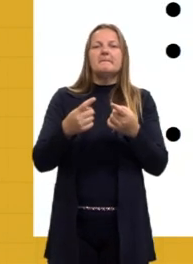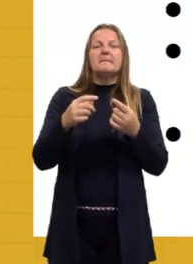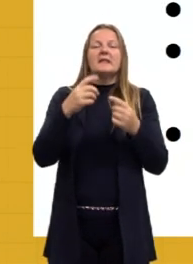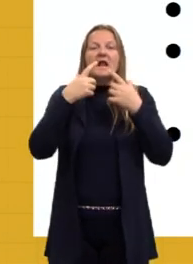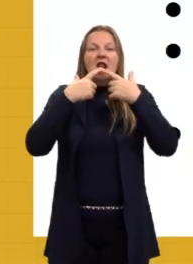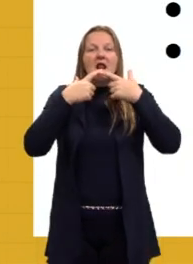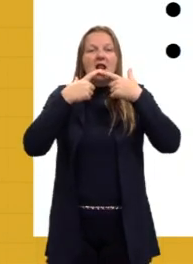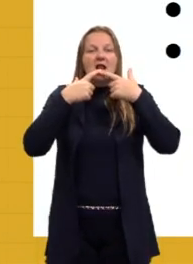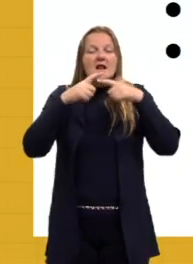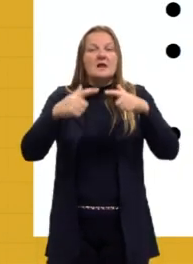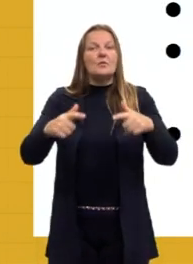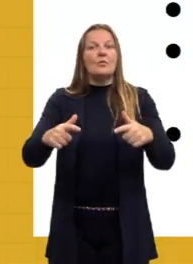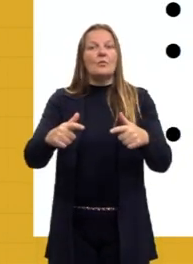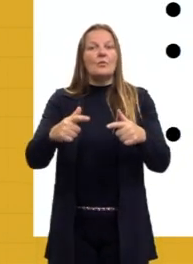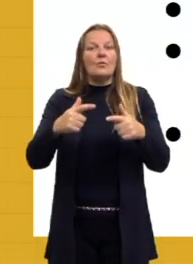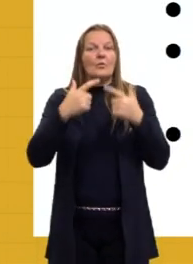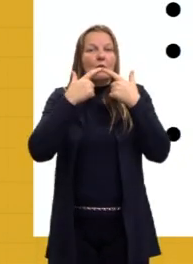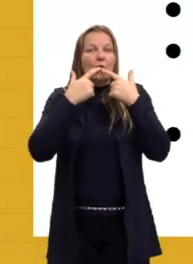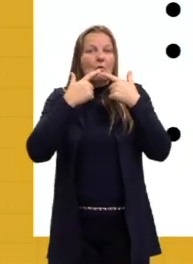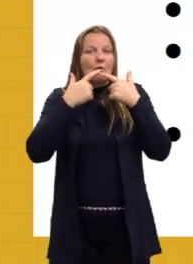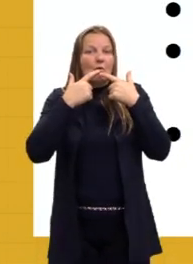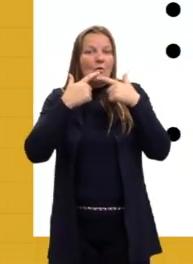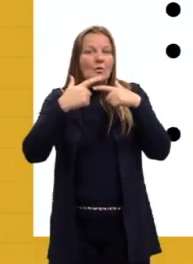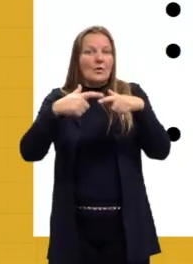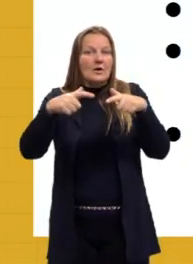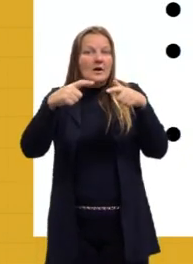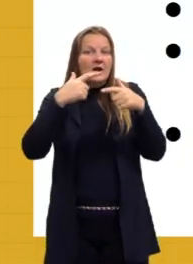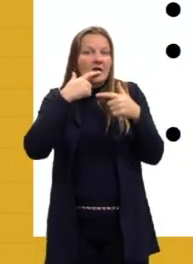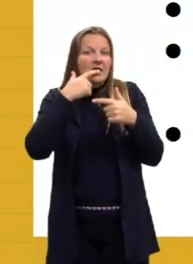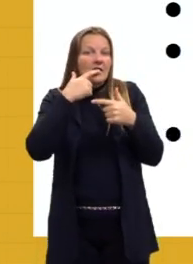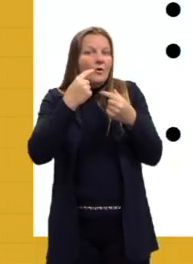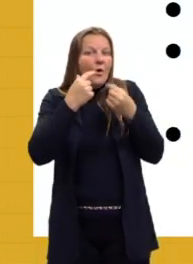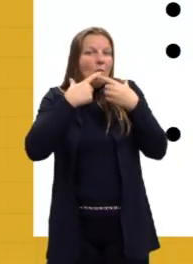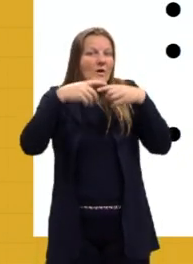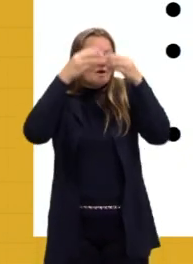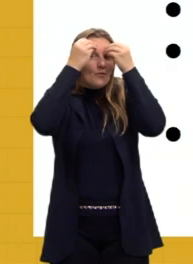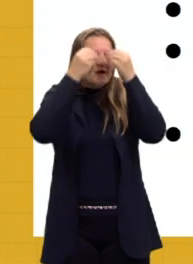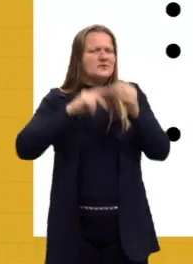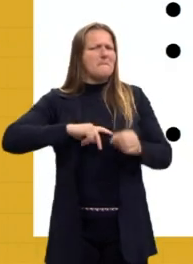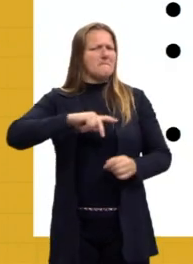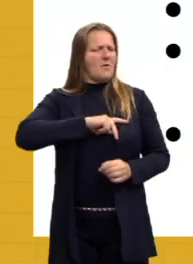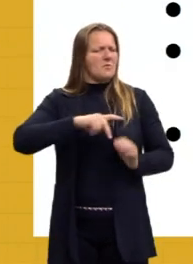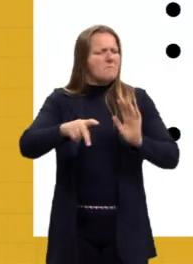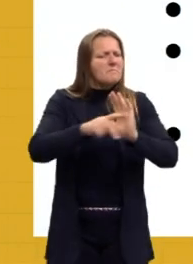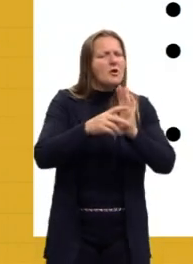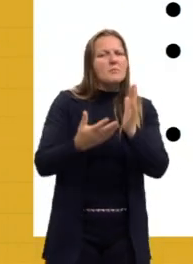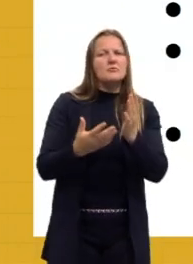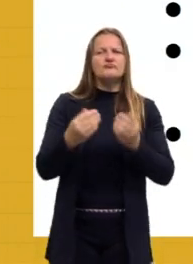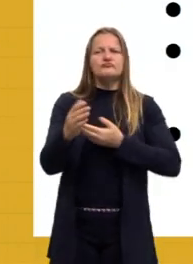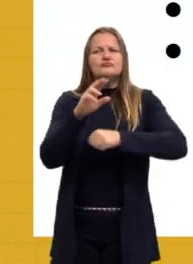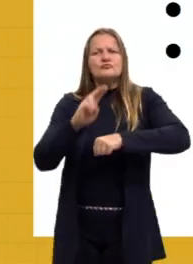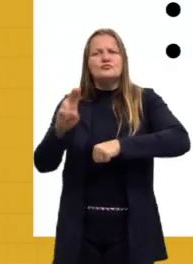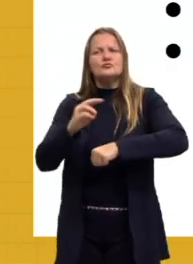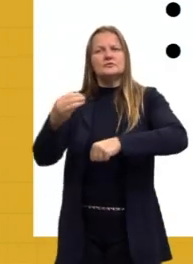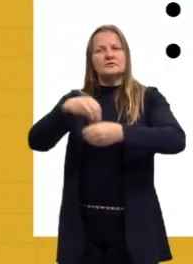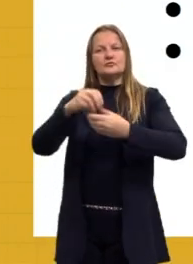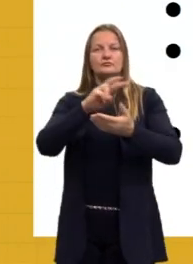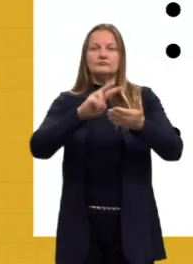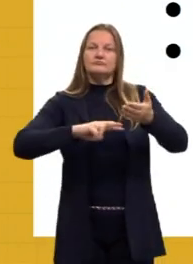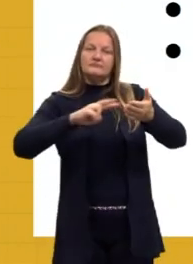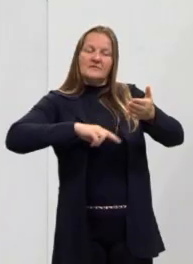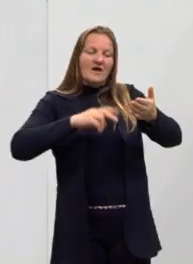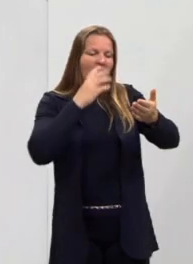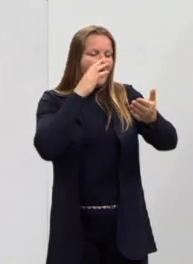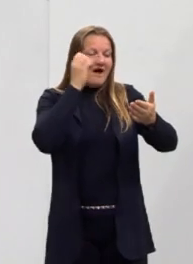linguagem popular. Exatamente. Essa questão da linguagem popular, de trazer para o público. Ou seja, você lê uma obra e você